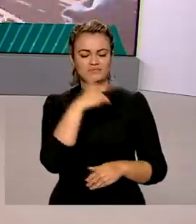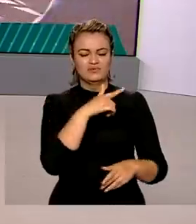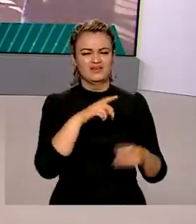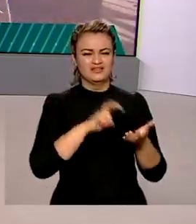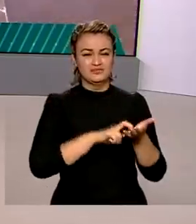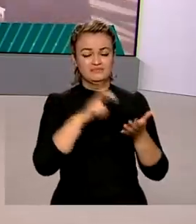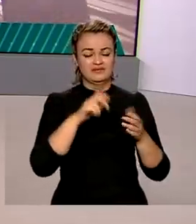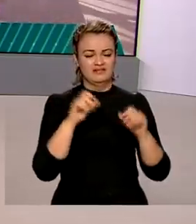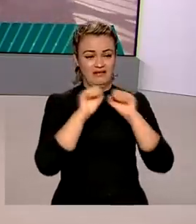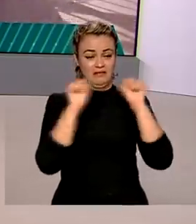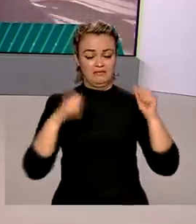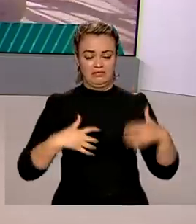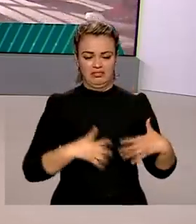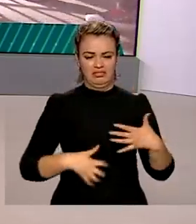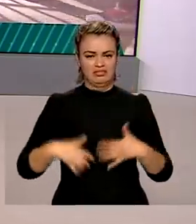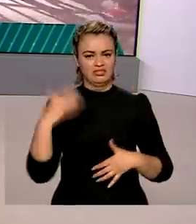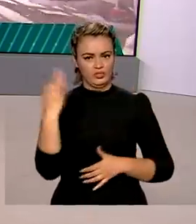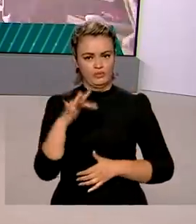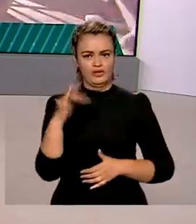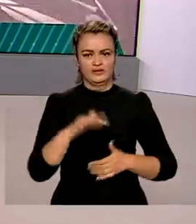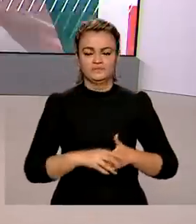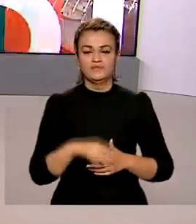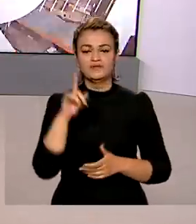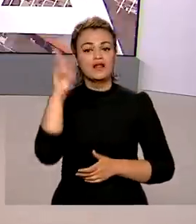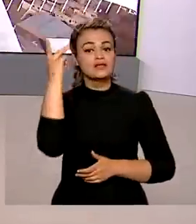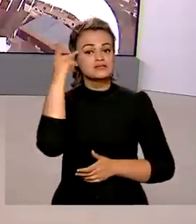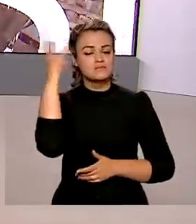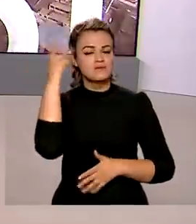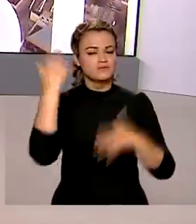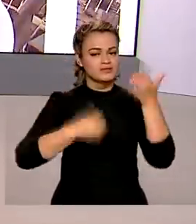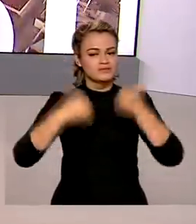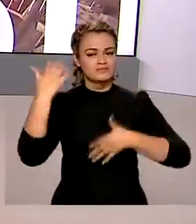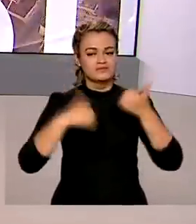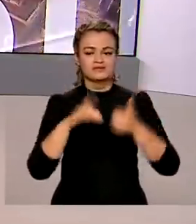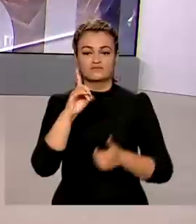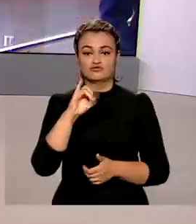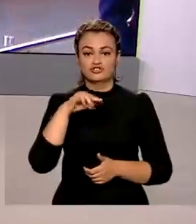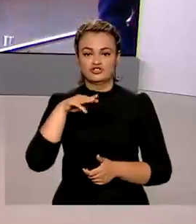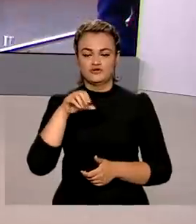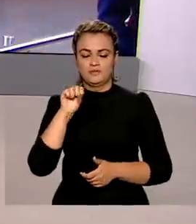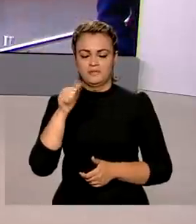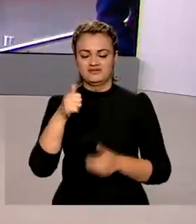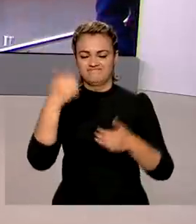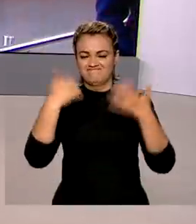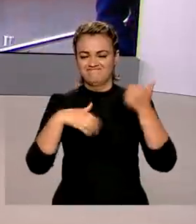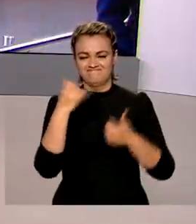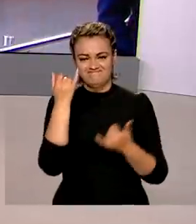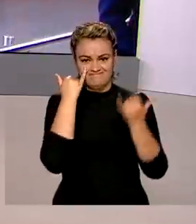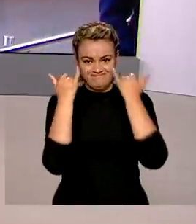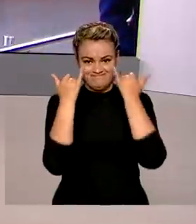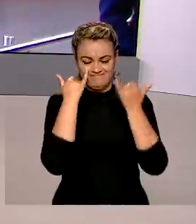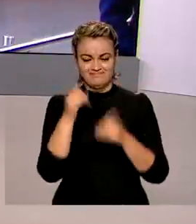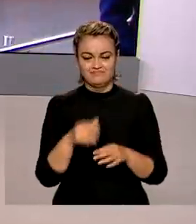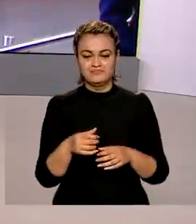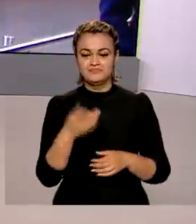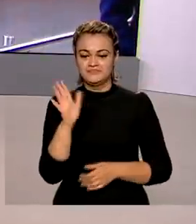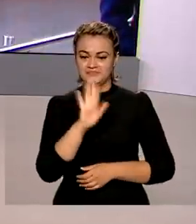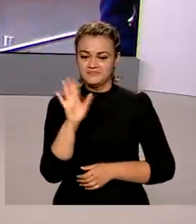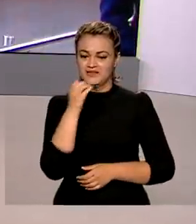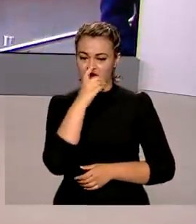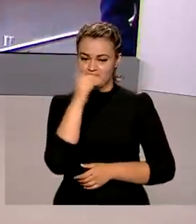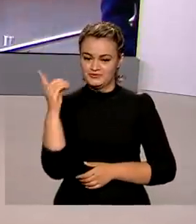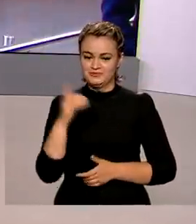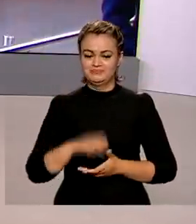Transcrição e Quintena Fortes dores abdominais. Vamos a São Paulo, então, conversar com o repórter Dimas Soldi, que tem mais informações sobre a saúde do presidente.